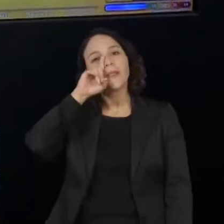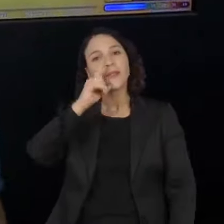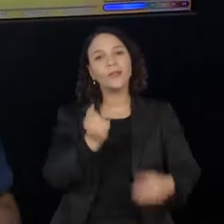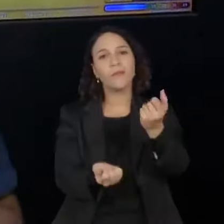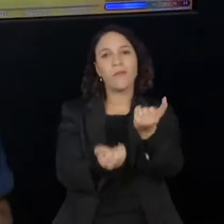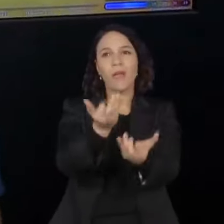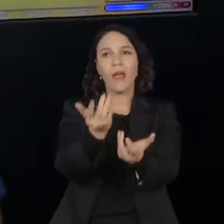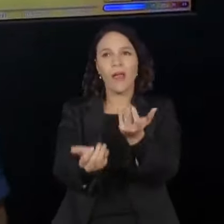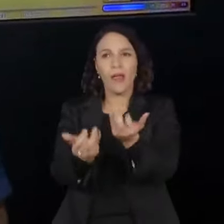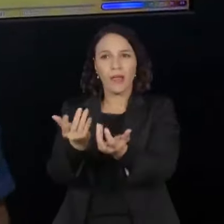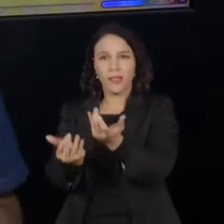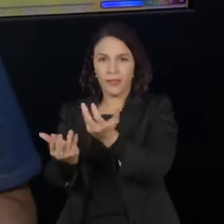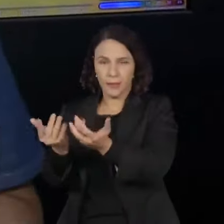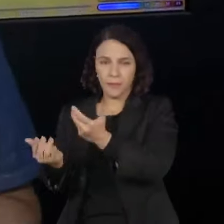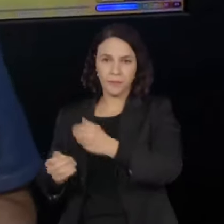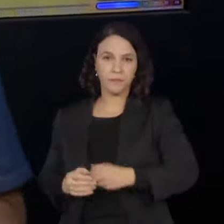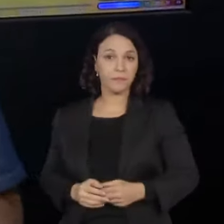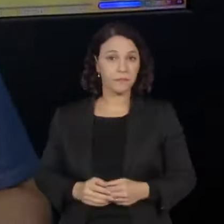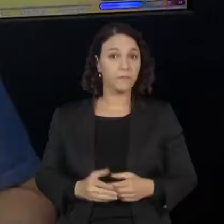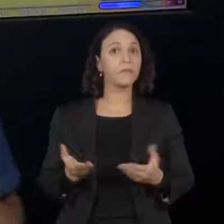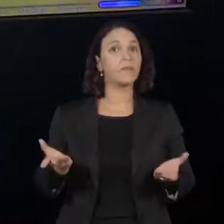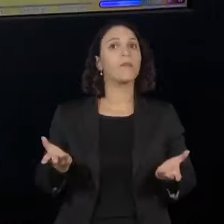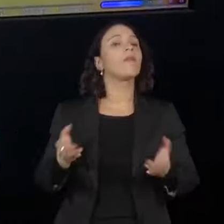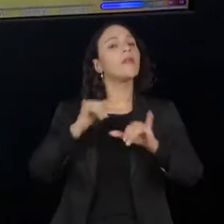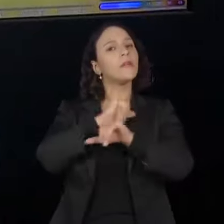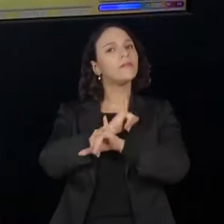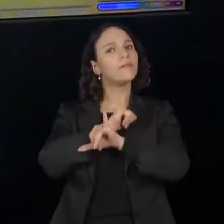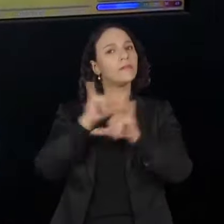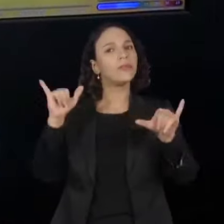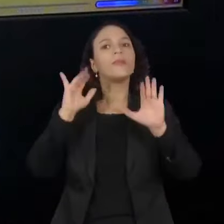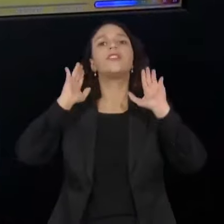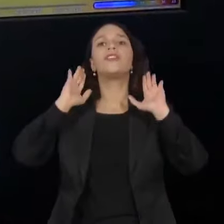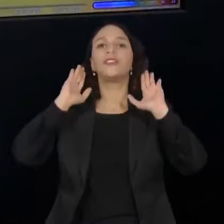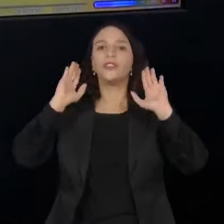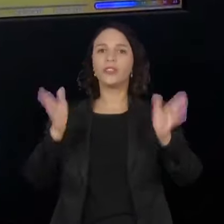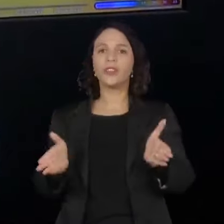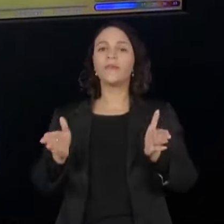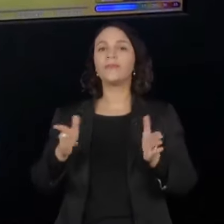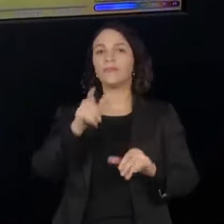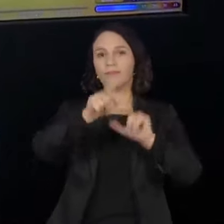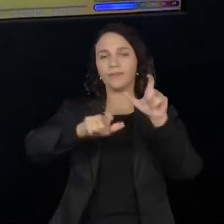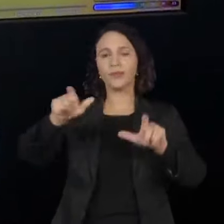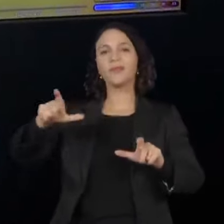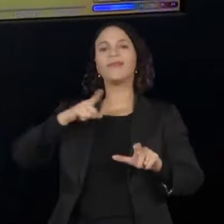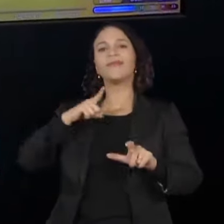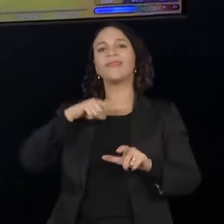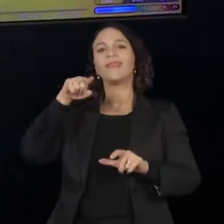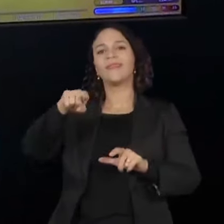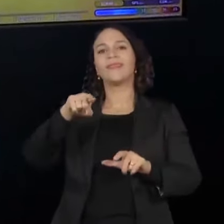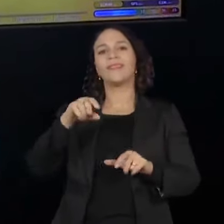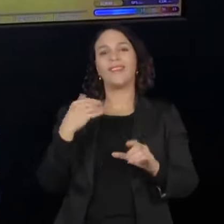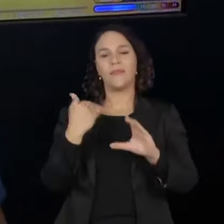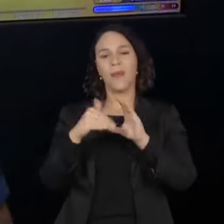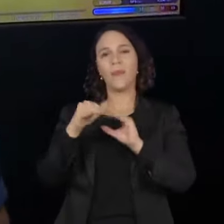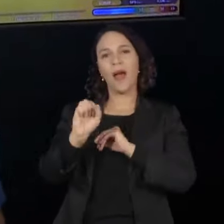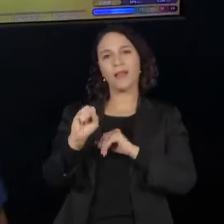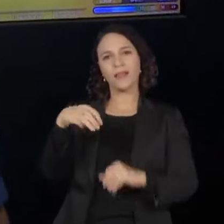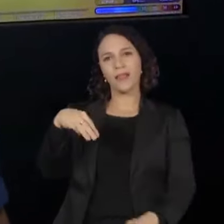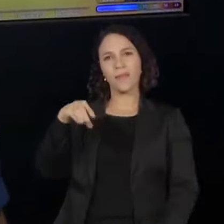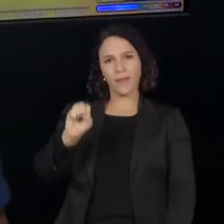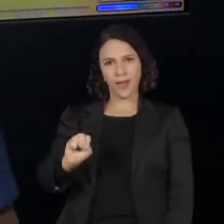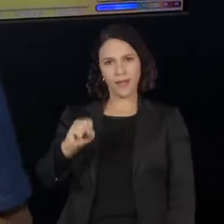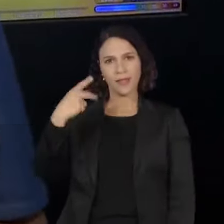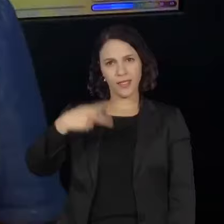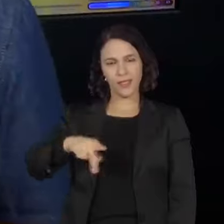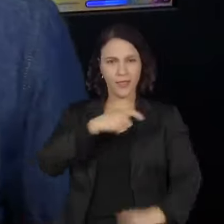incêndios elevados, né? E esses alertas, inclusive, eles já foram enviados à população por meio do sistema de SMS aqui da